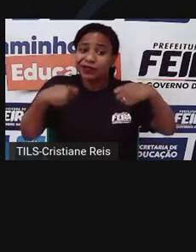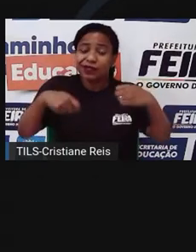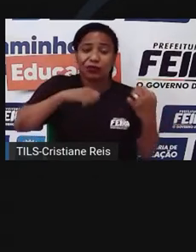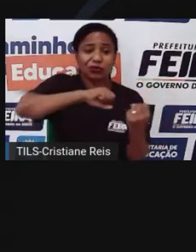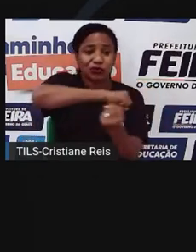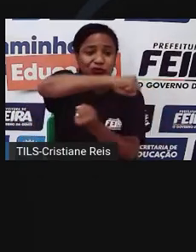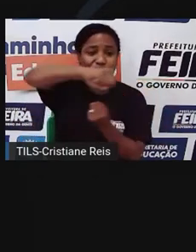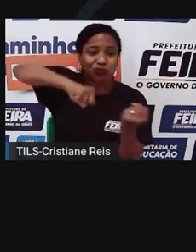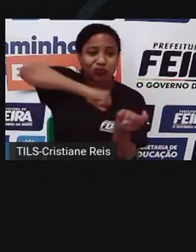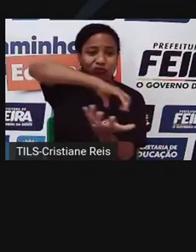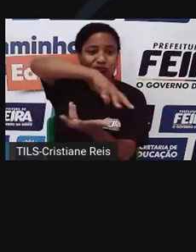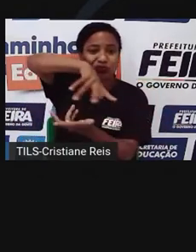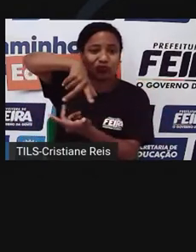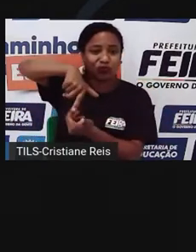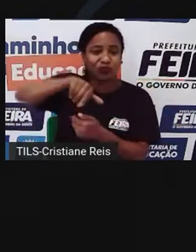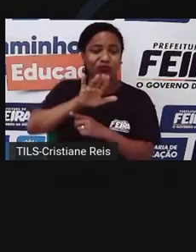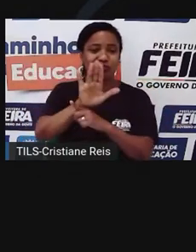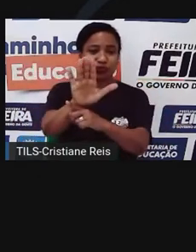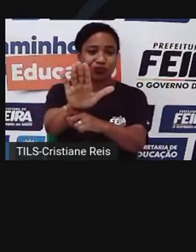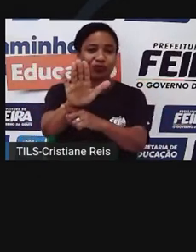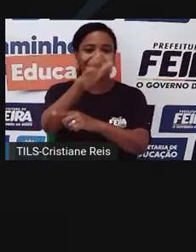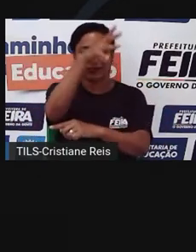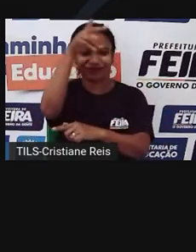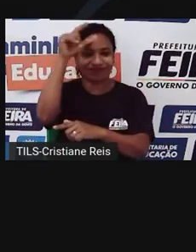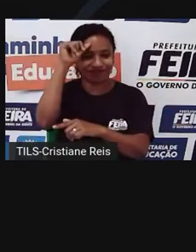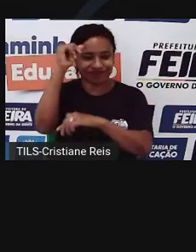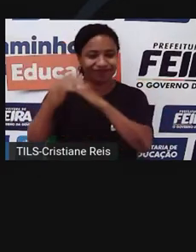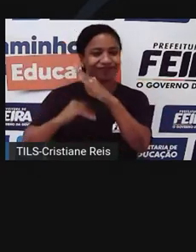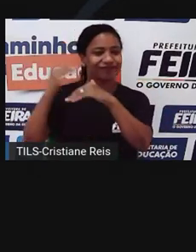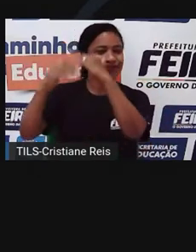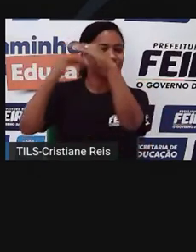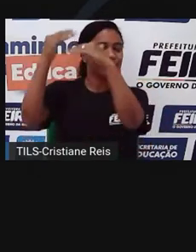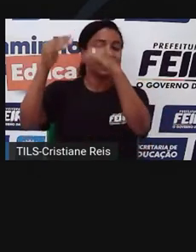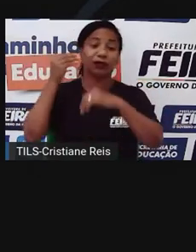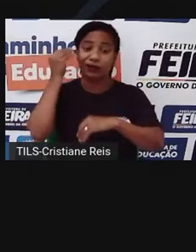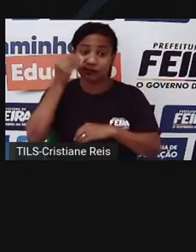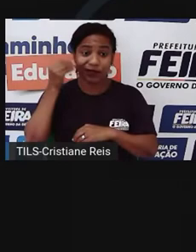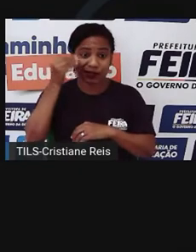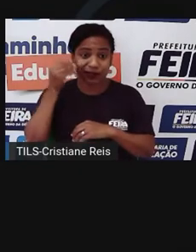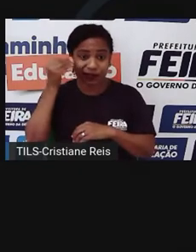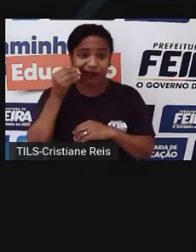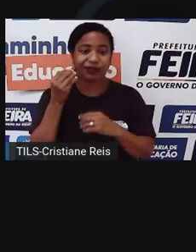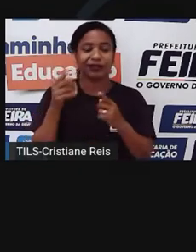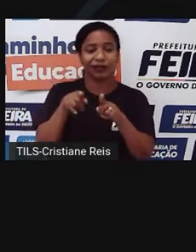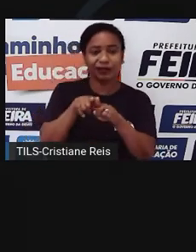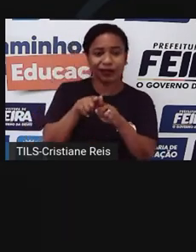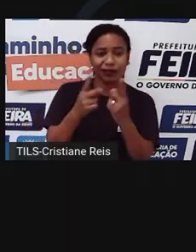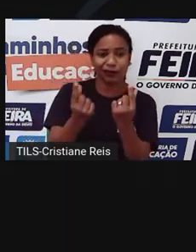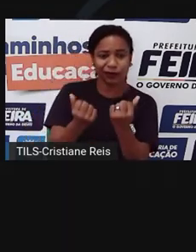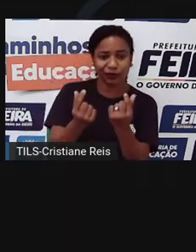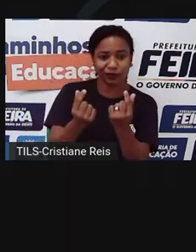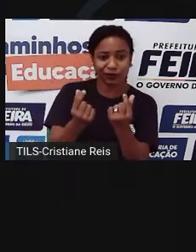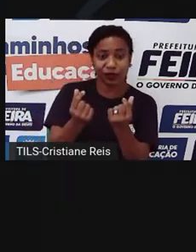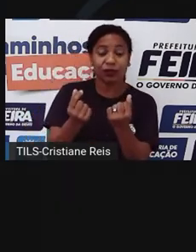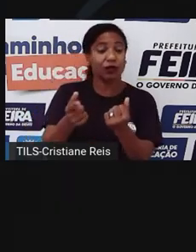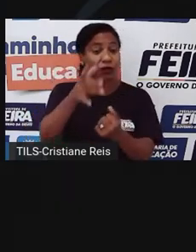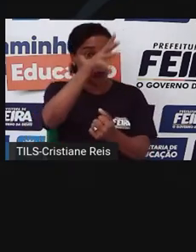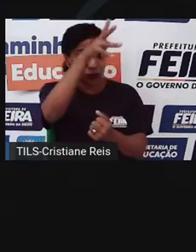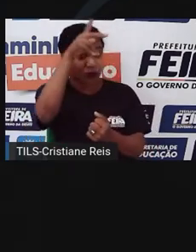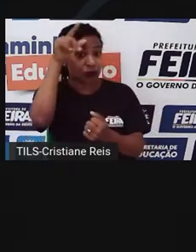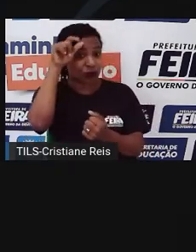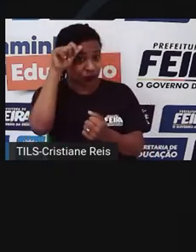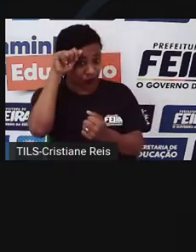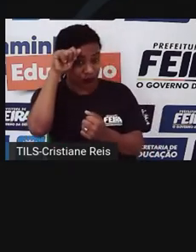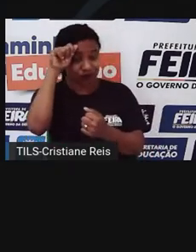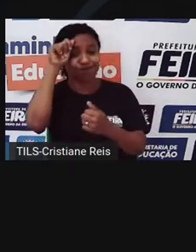a floresta amazônica e muitas experiências, principalmente as financiadas pelo Fundo Amazônia, mostraram que isso